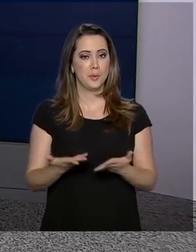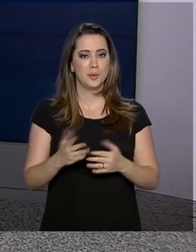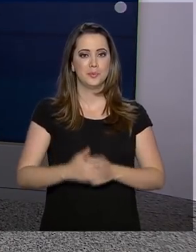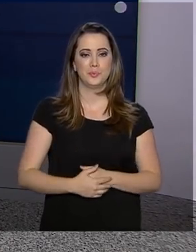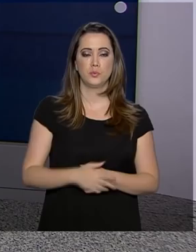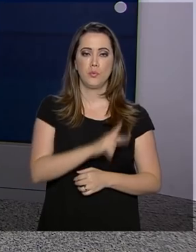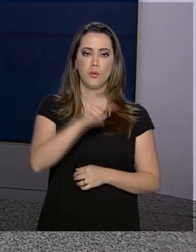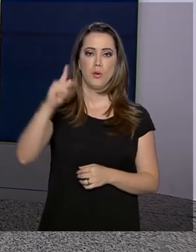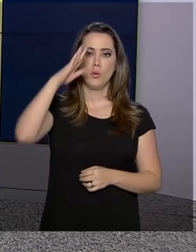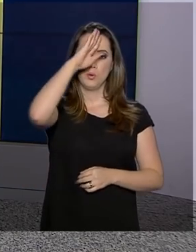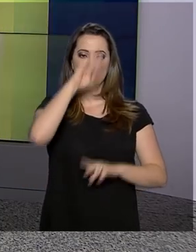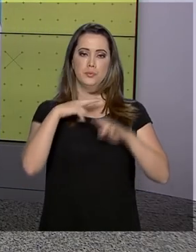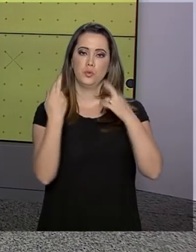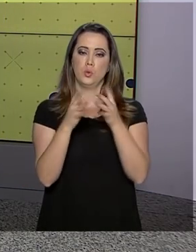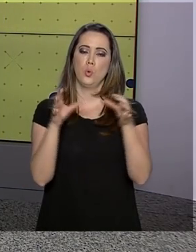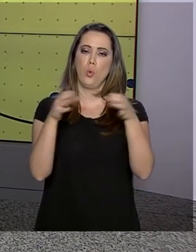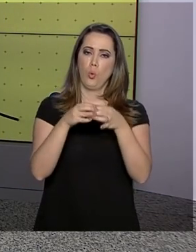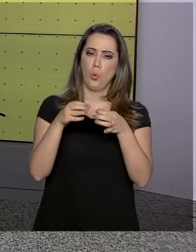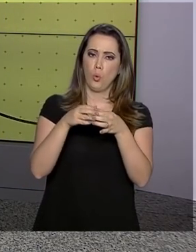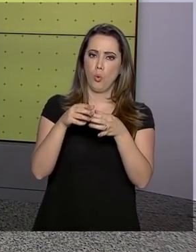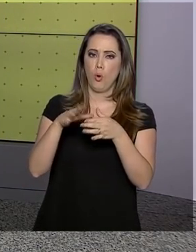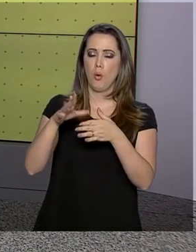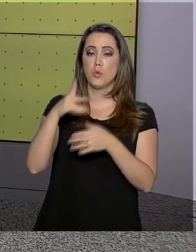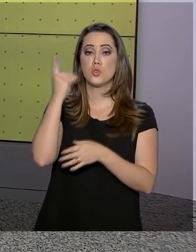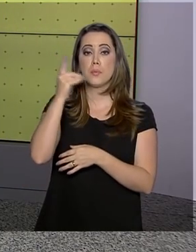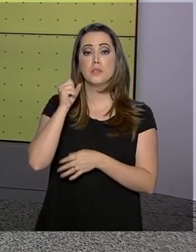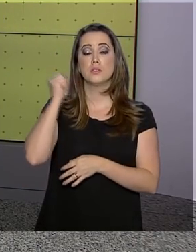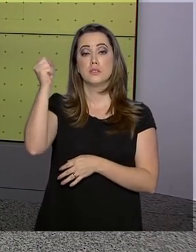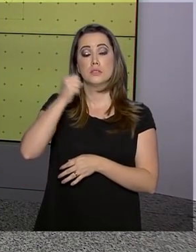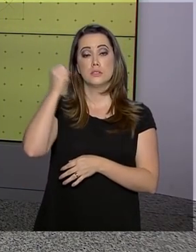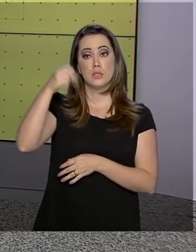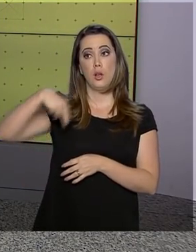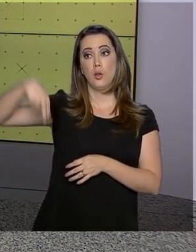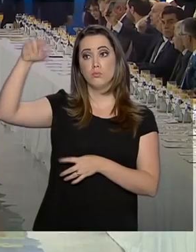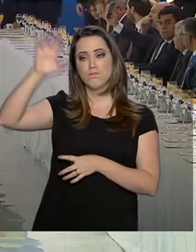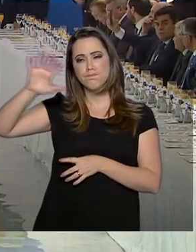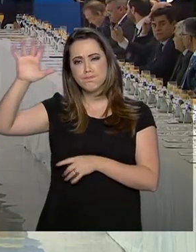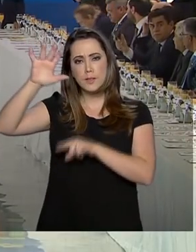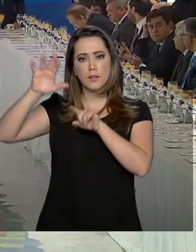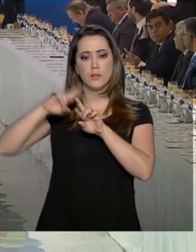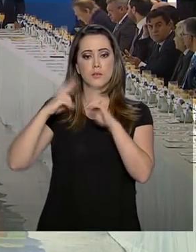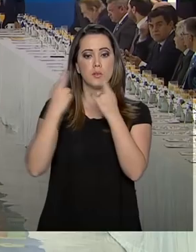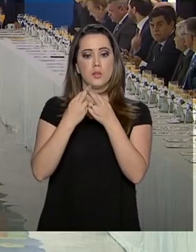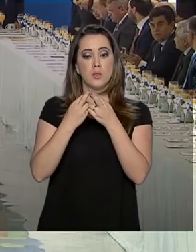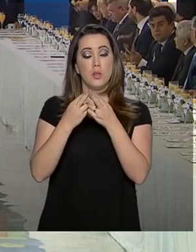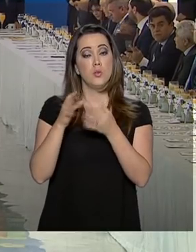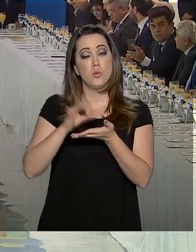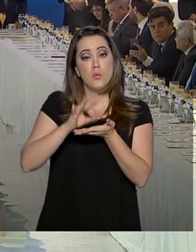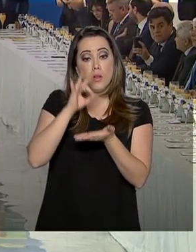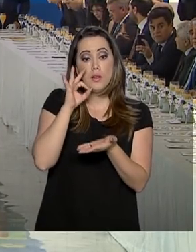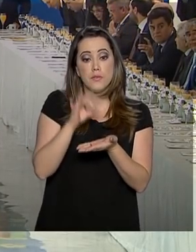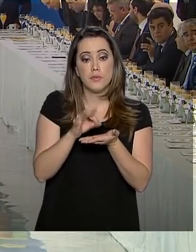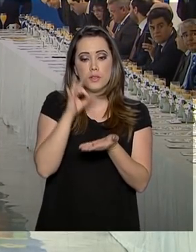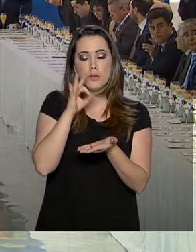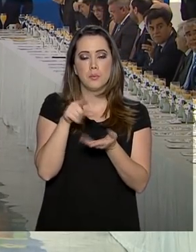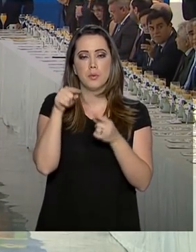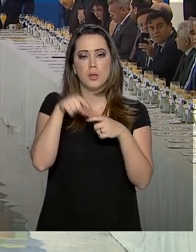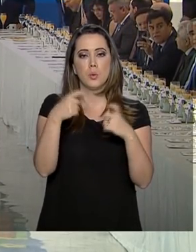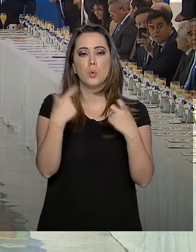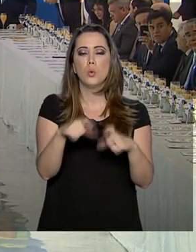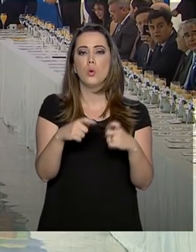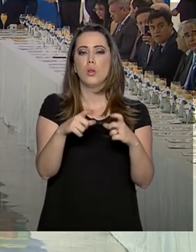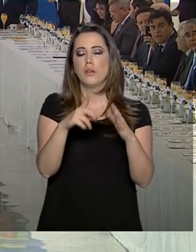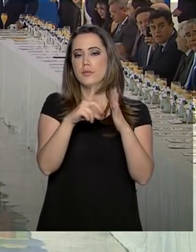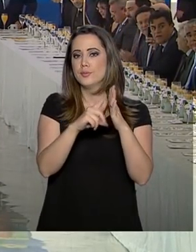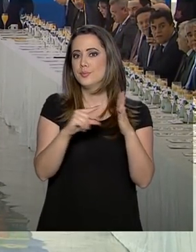Bolsonaro reuniu a bancada do Nordeste em um café da manhã no Palácio do Planalto em mais um gesto de aproximação com parlamentares daquela